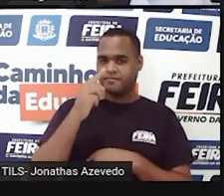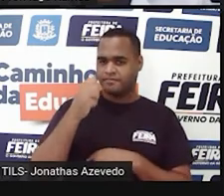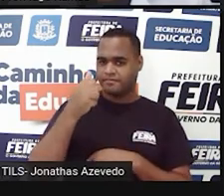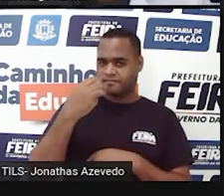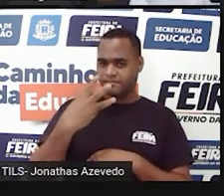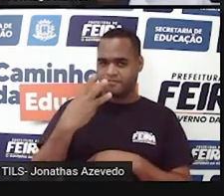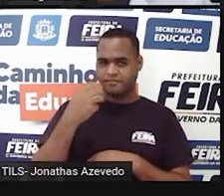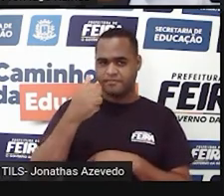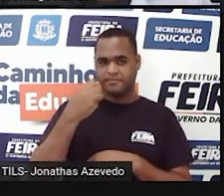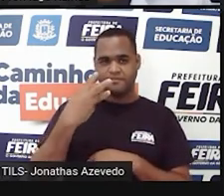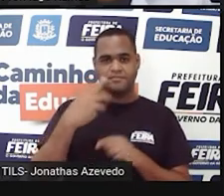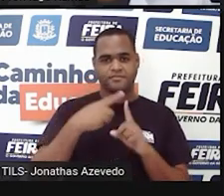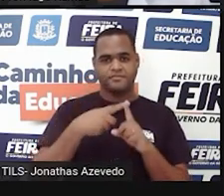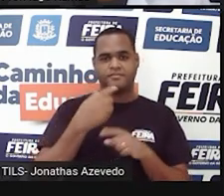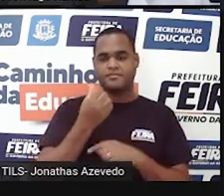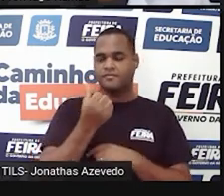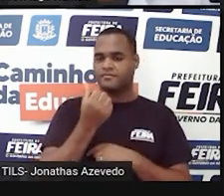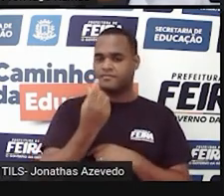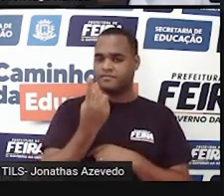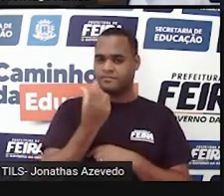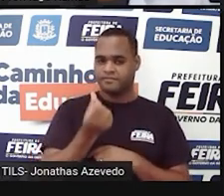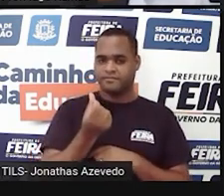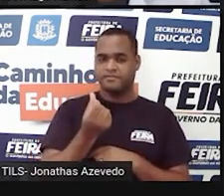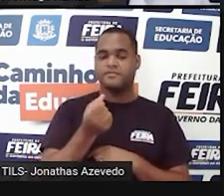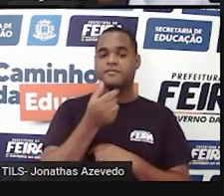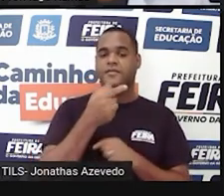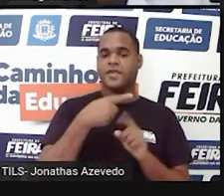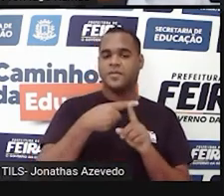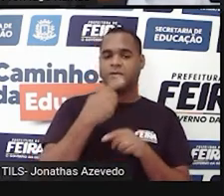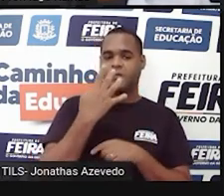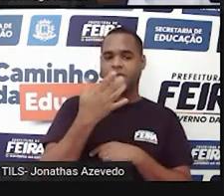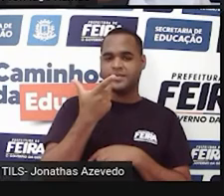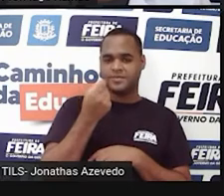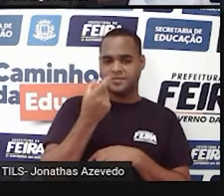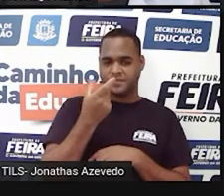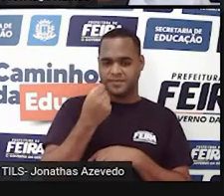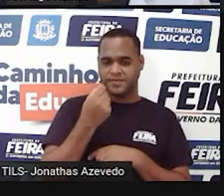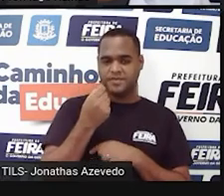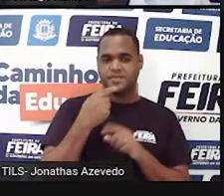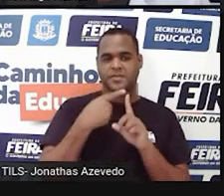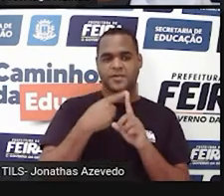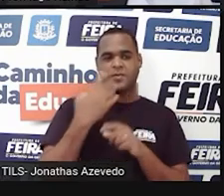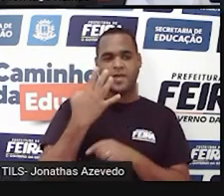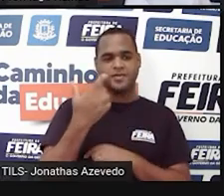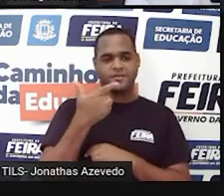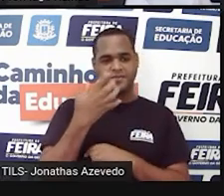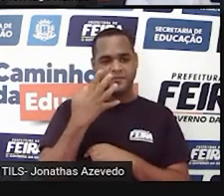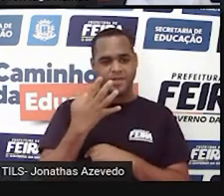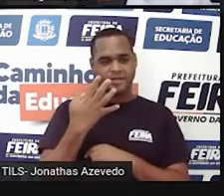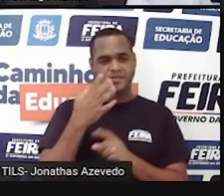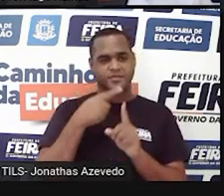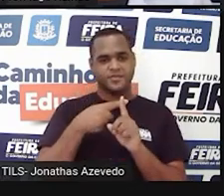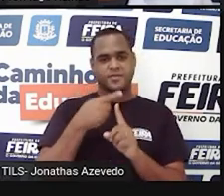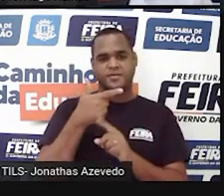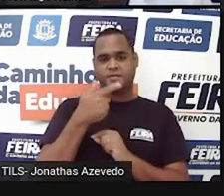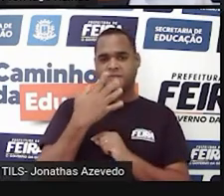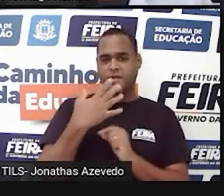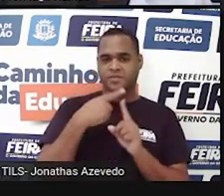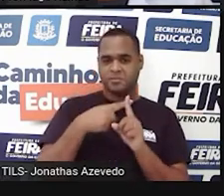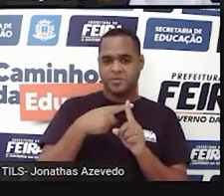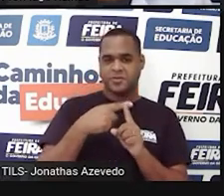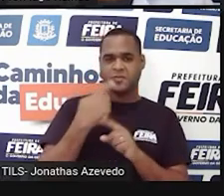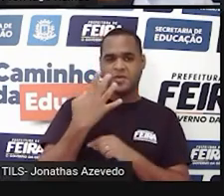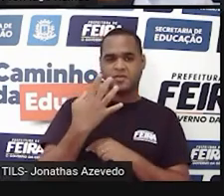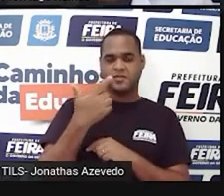13 mais 3, 16. Mais 4, 20. Mais 4, 24. 24 mais 4,